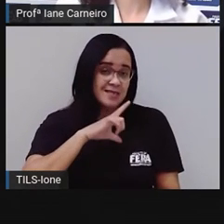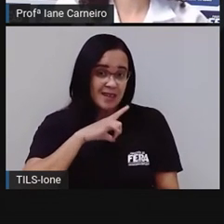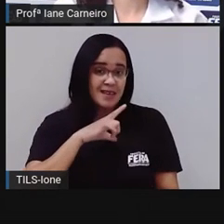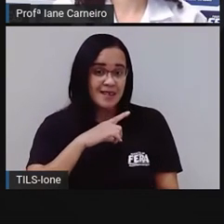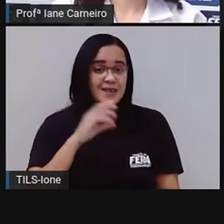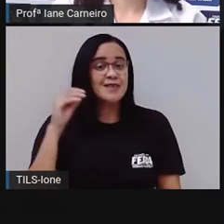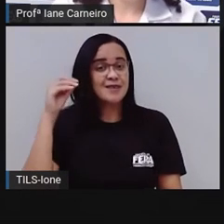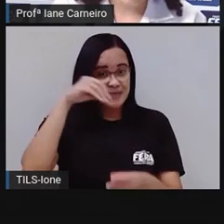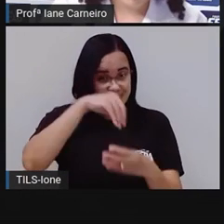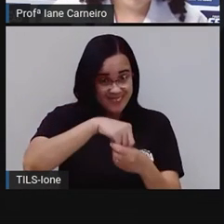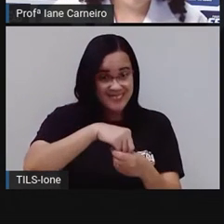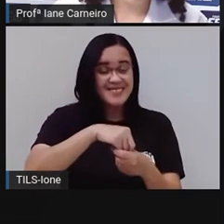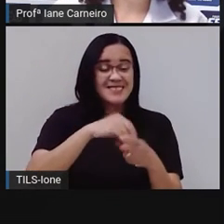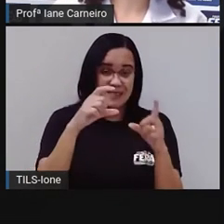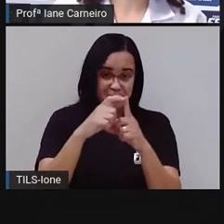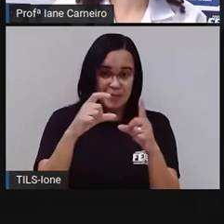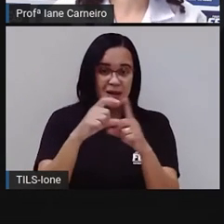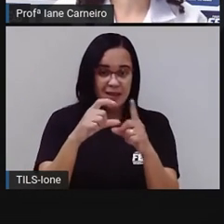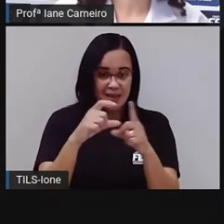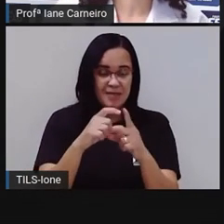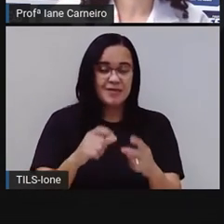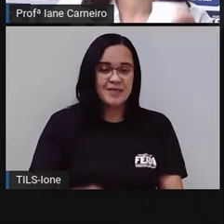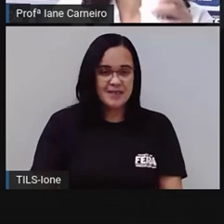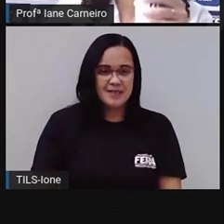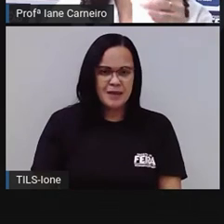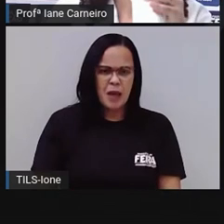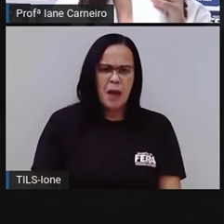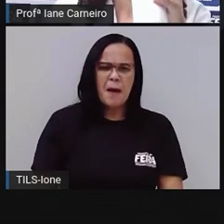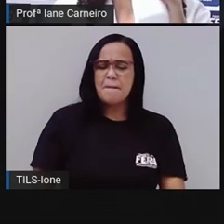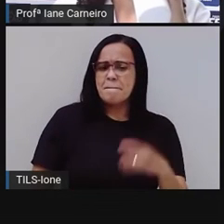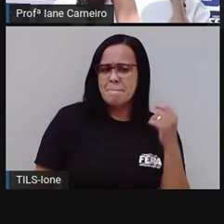O jabuticaba é uma espécie de tartaruga.